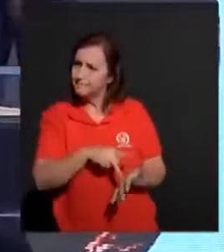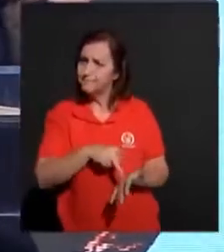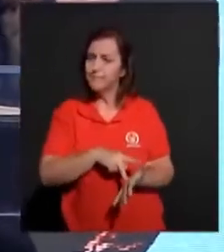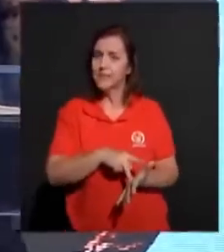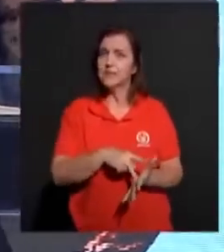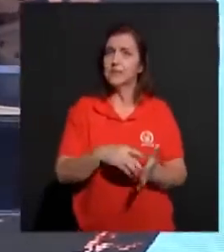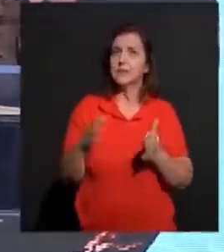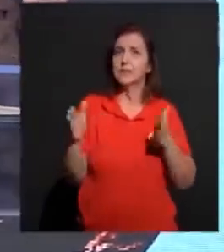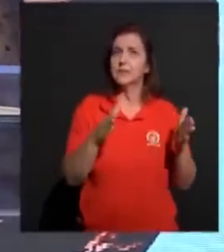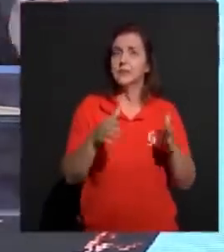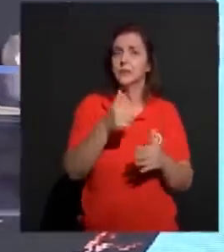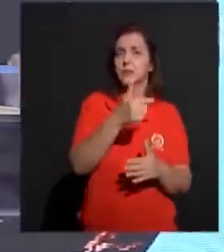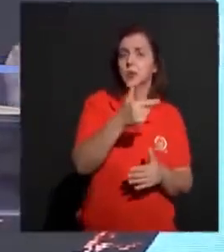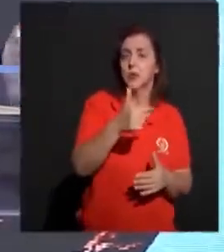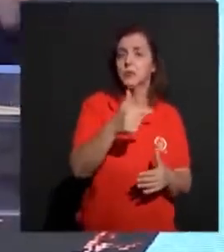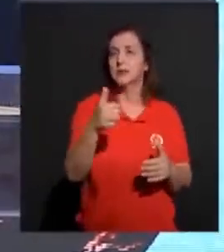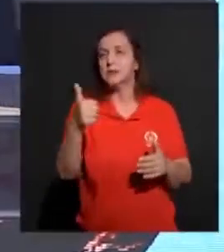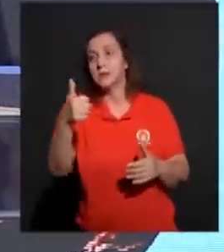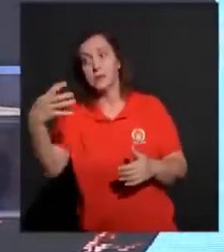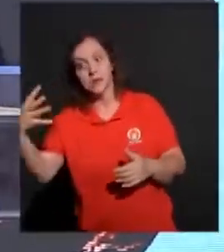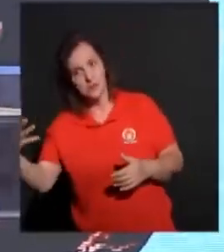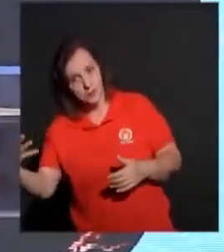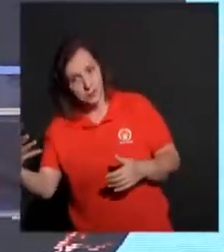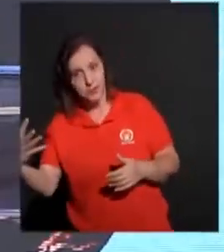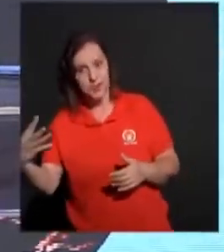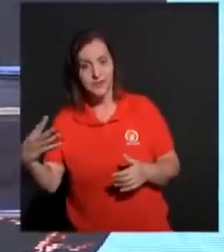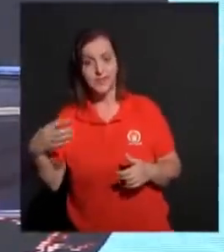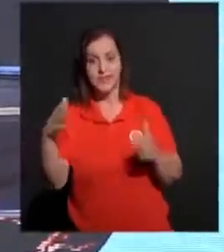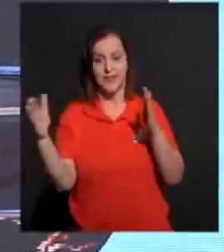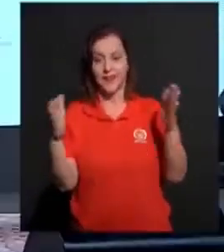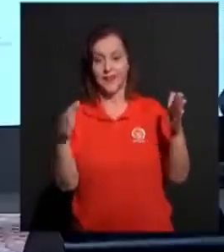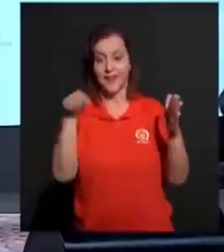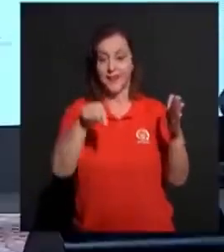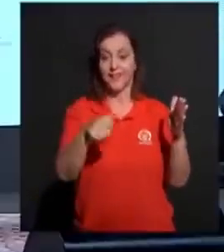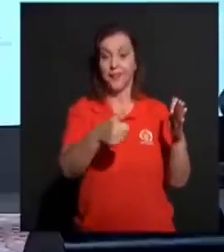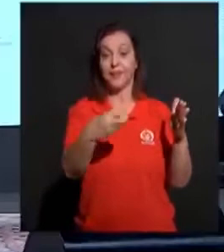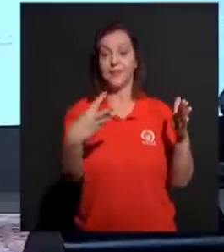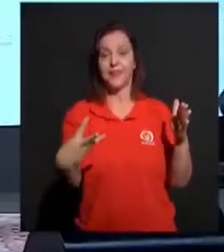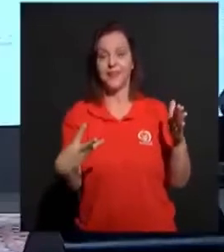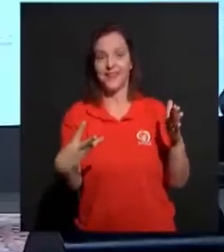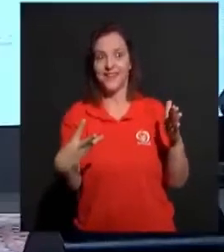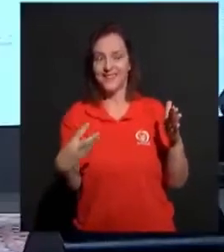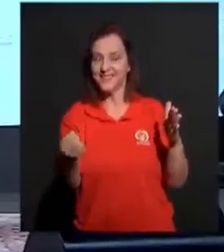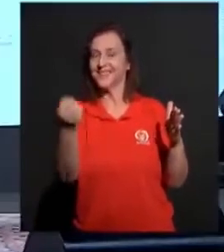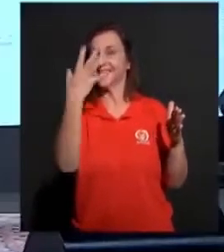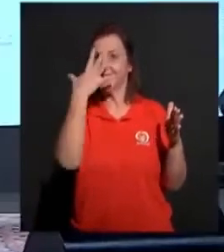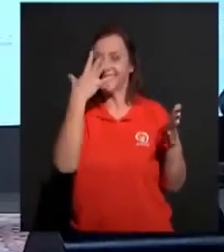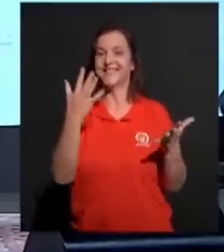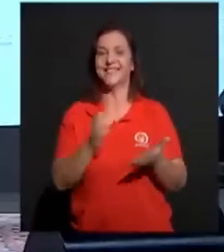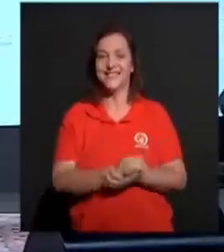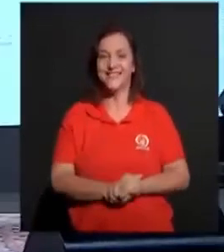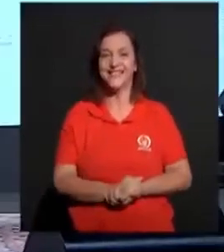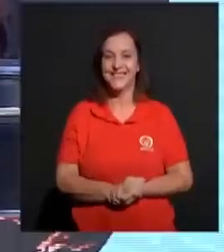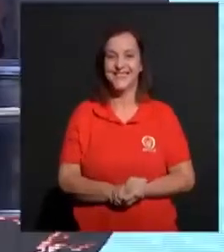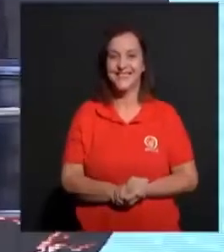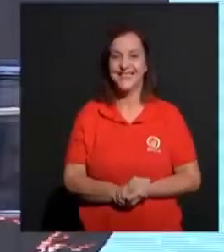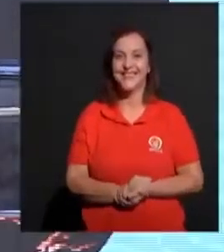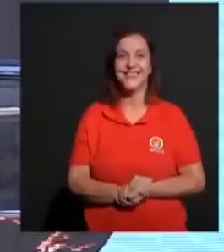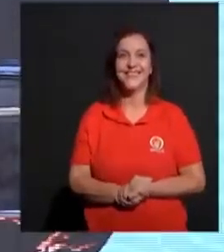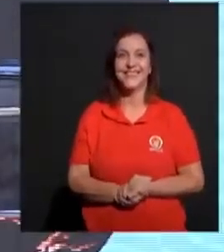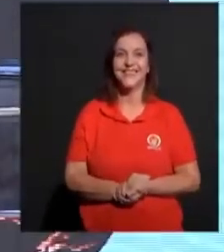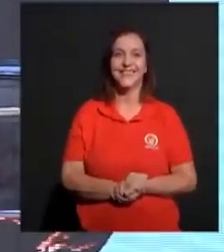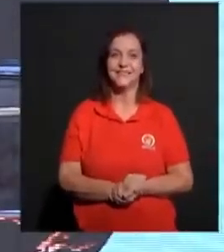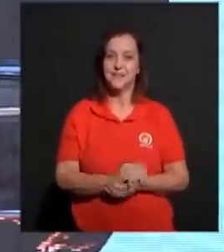12 e o capítulo 14, nós temos o capítulo 13. Que revelação, que